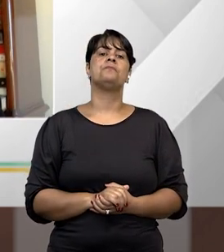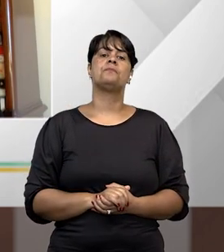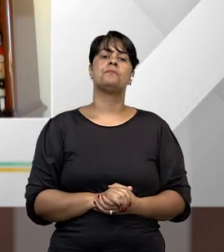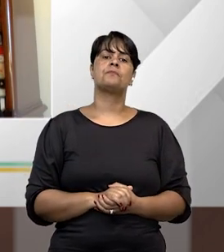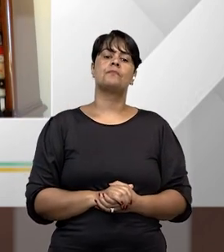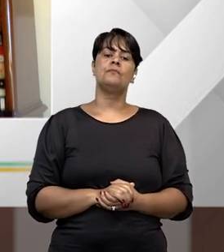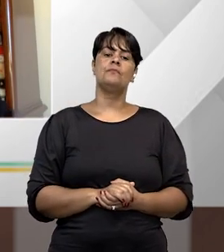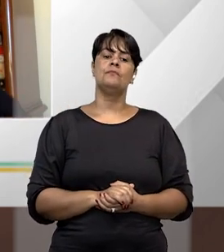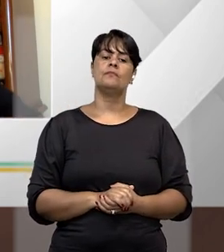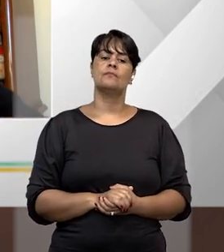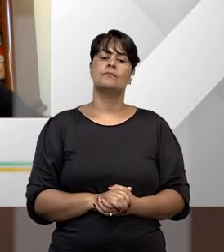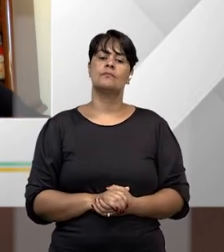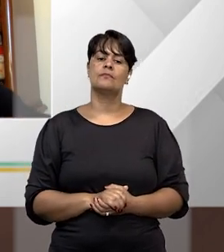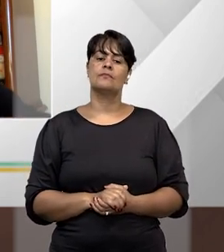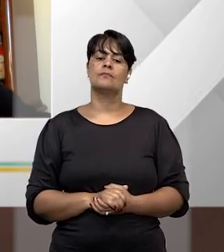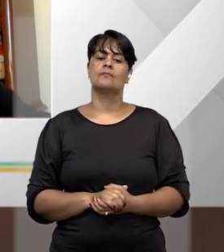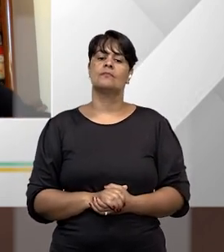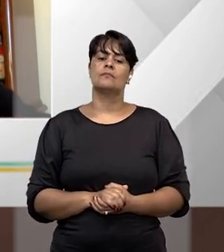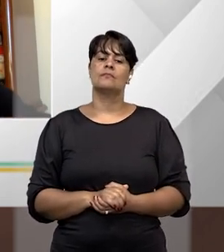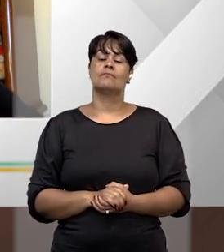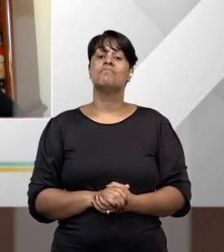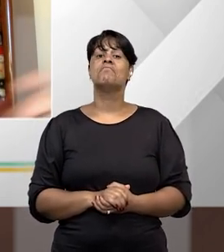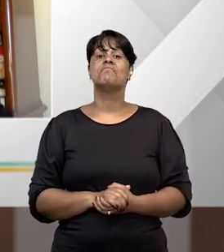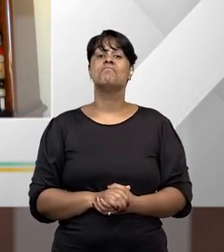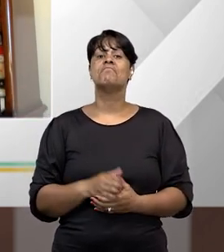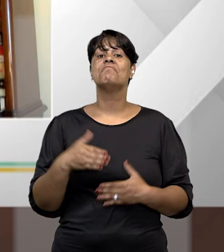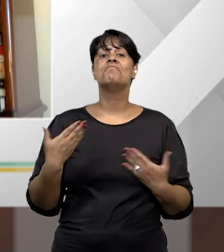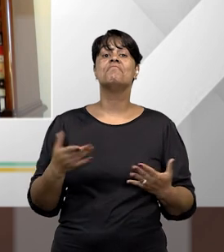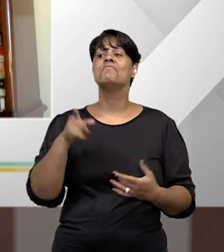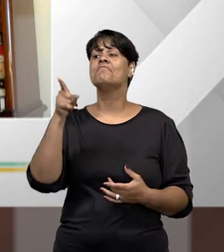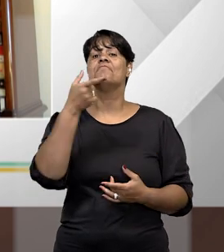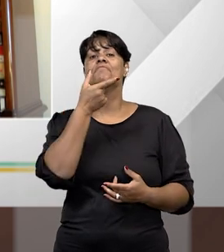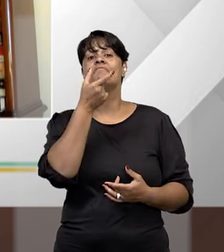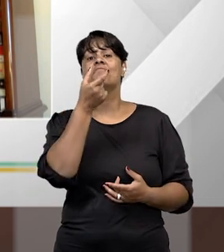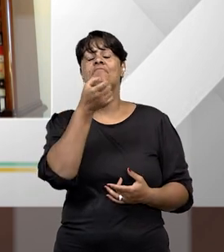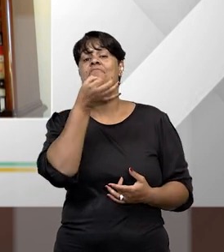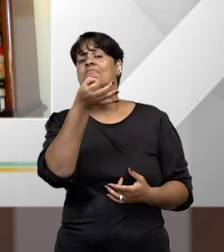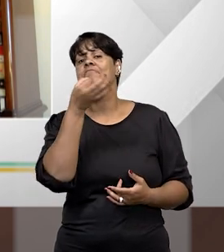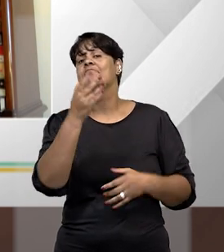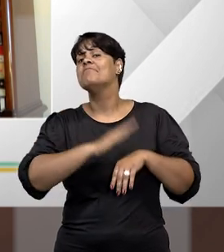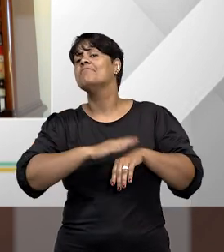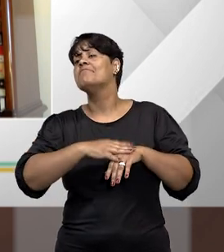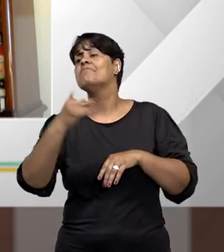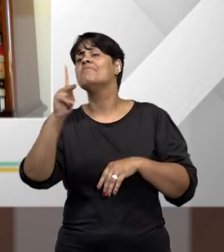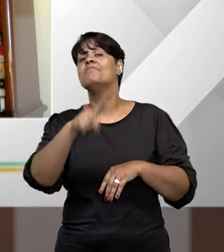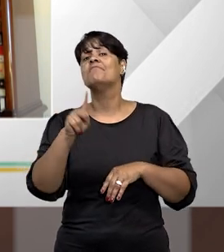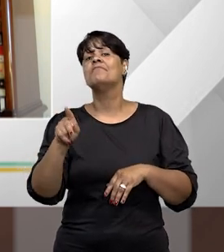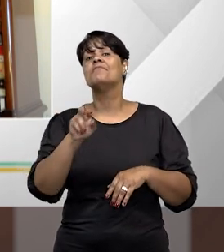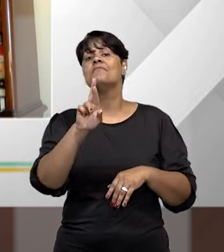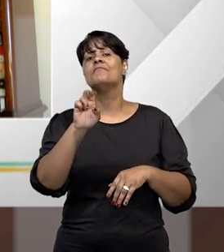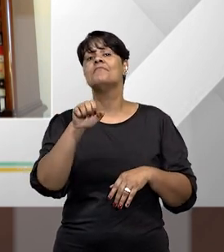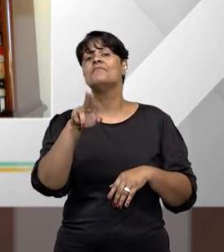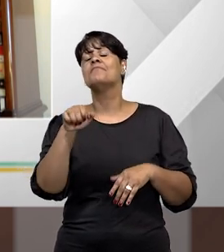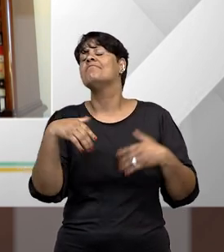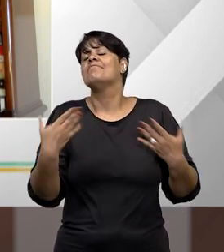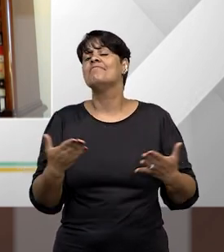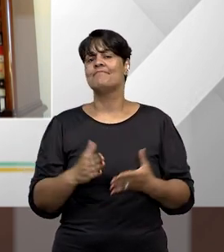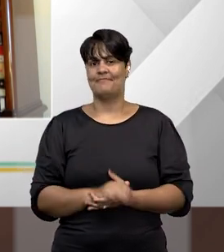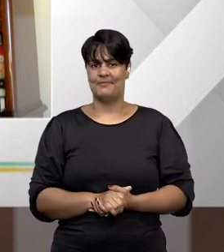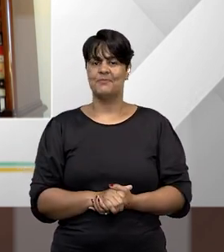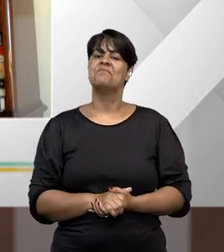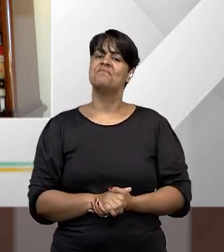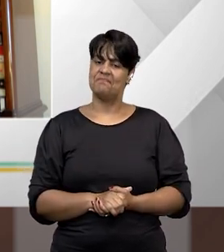Professor René, quais são as suas considerações? Bom, Fátima, exatamente na mesma linha. O Ricardo foi muito feliz na construção da